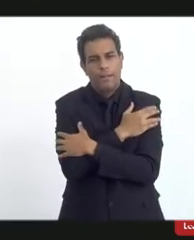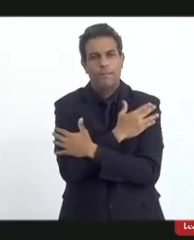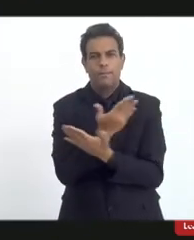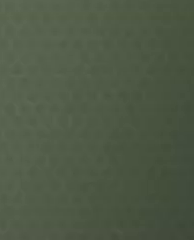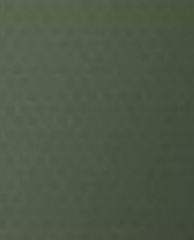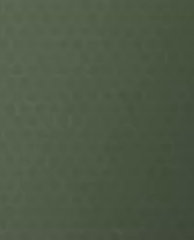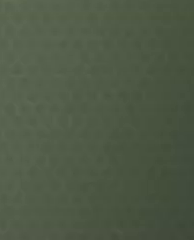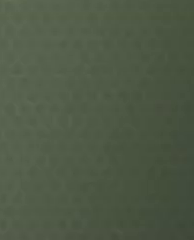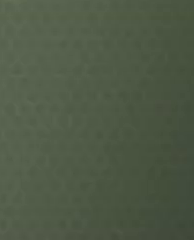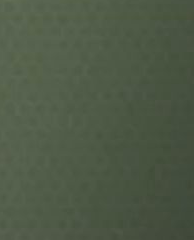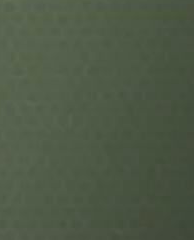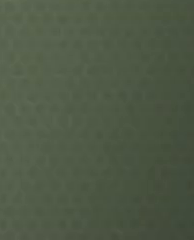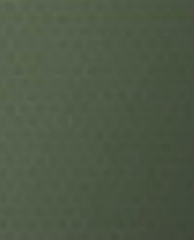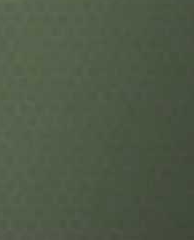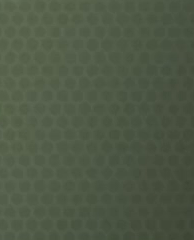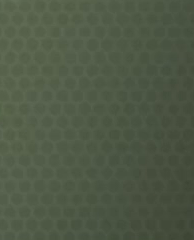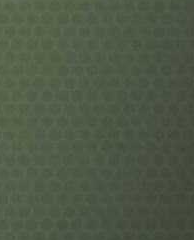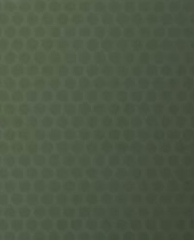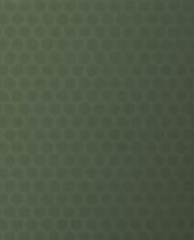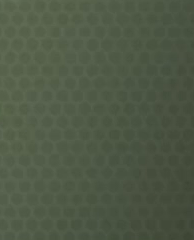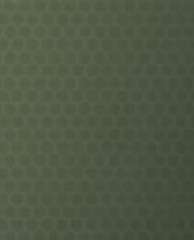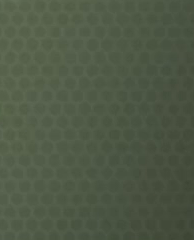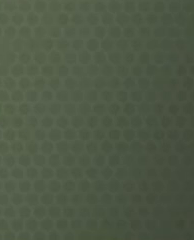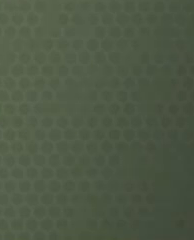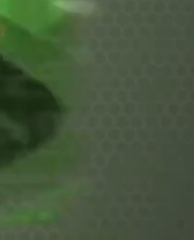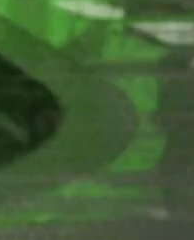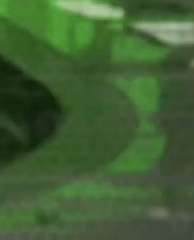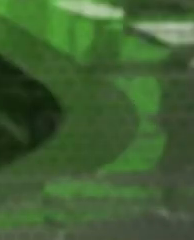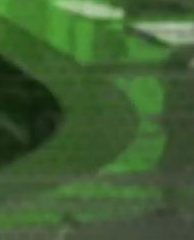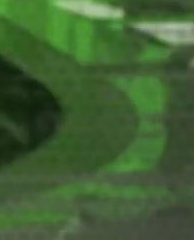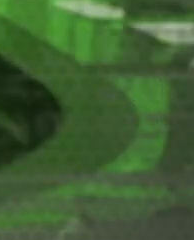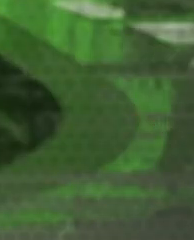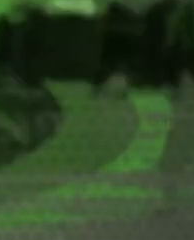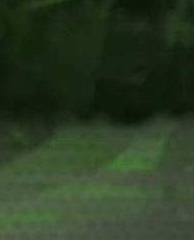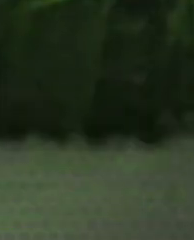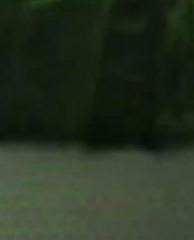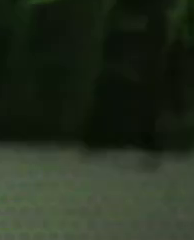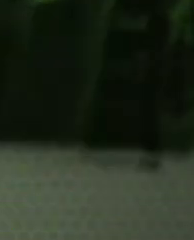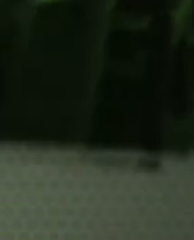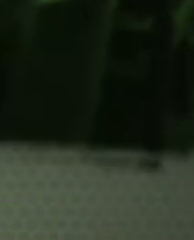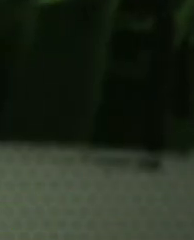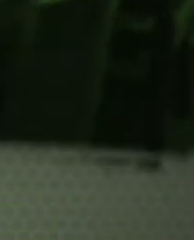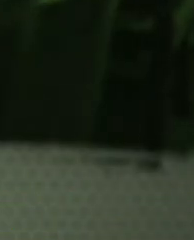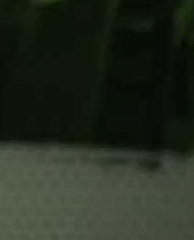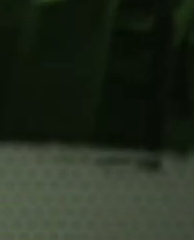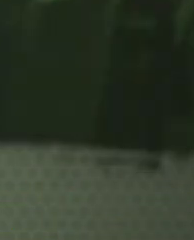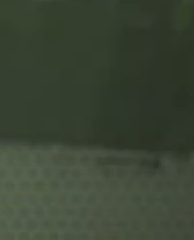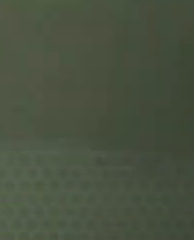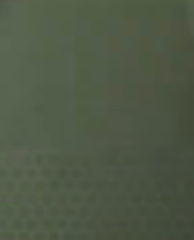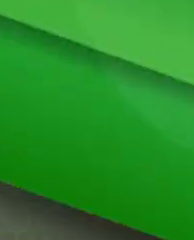a TV Alerj e a Alerj e